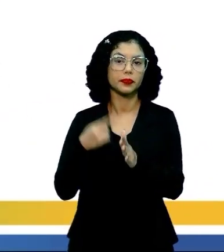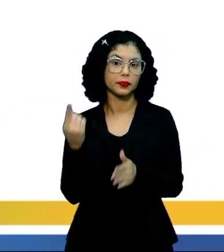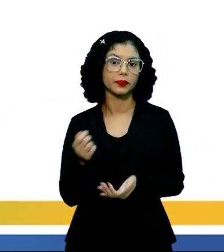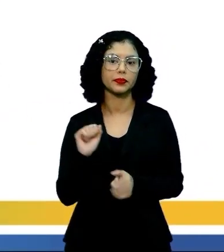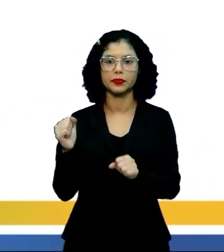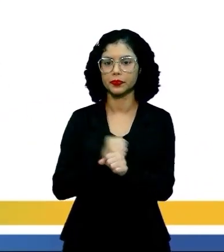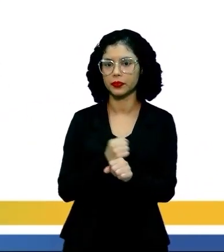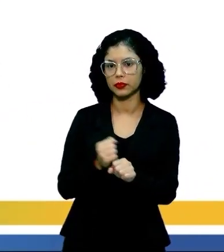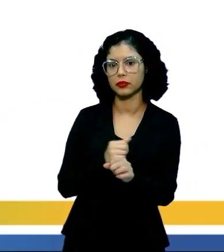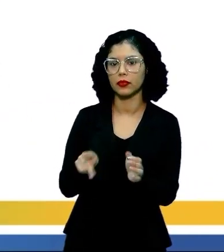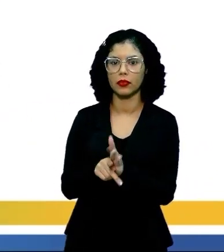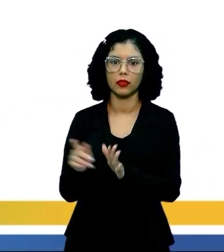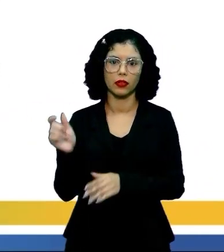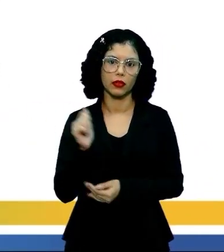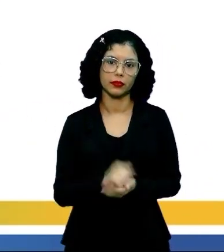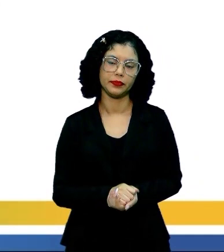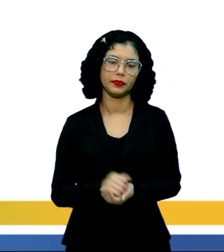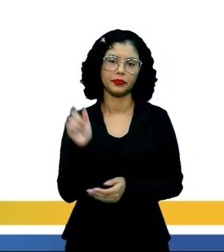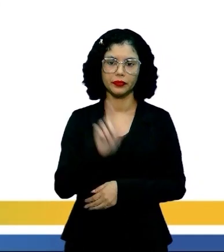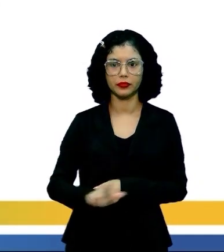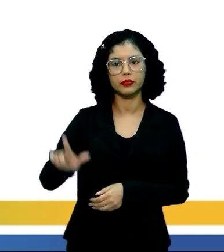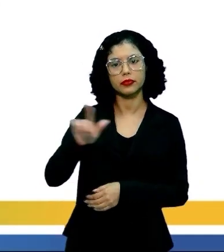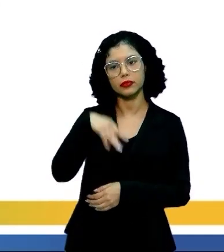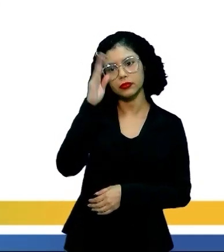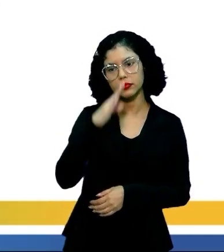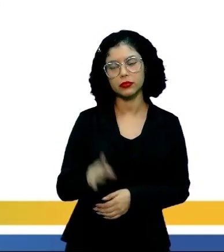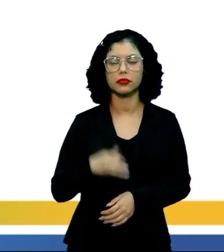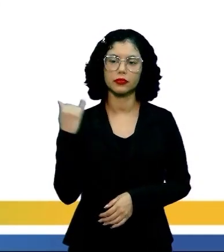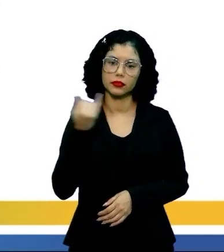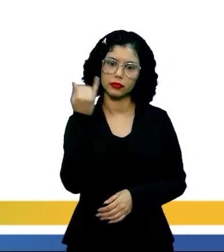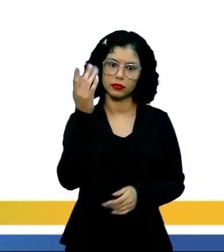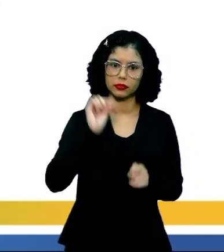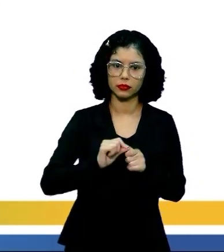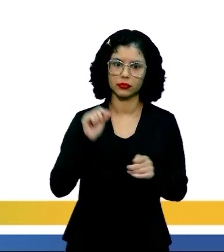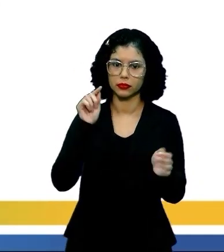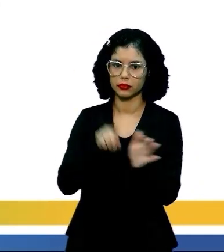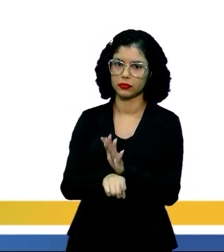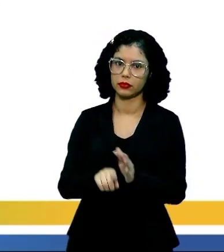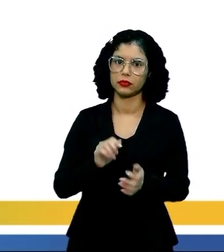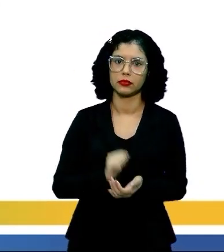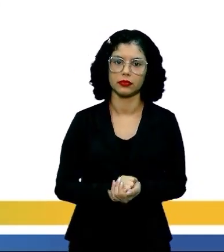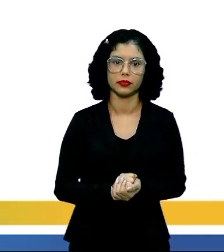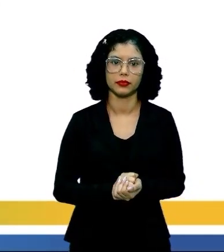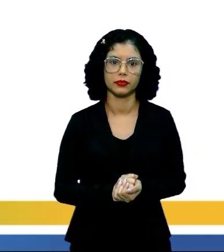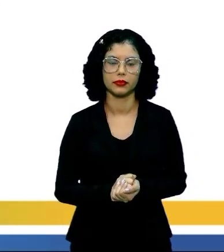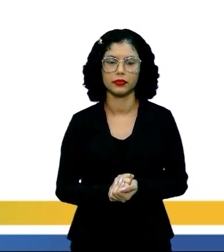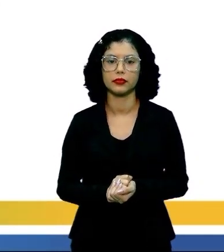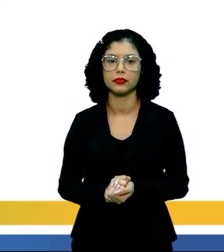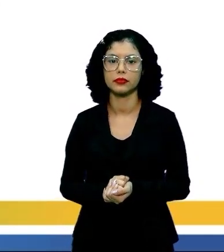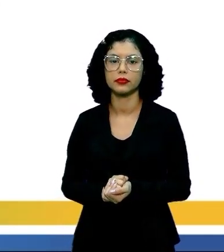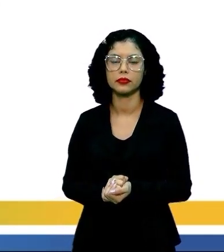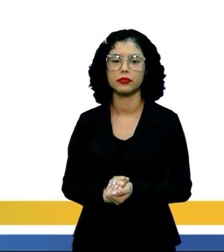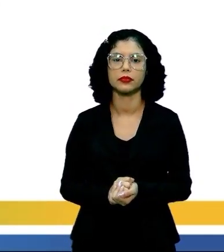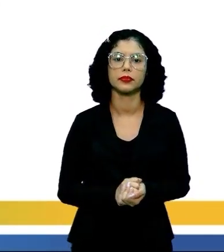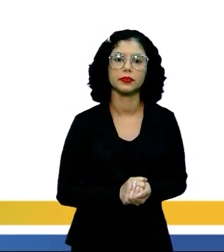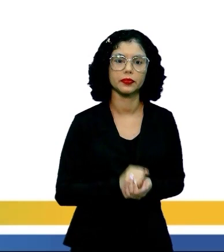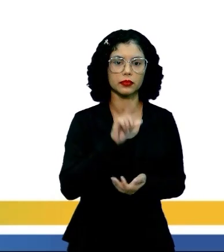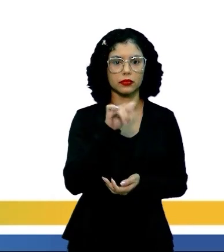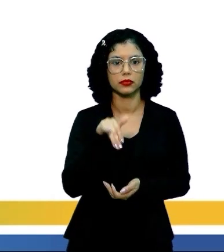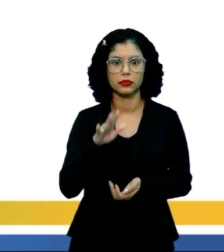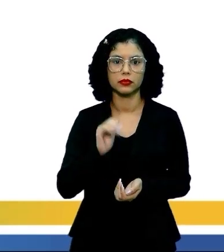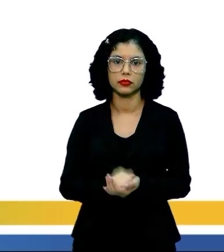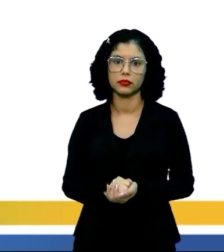obras desse período, uma obra importante e temos uma questãozinha até sobre ela, tá bom? Vamos lá. Lima Barreto,